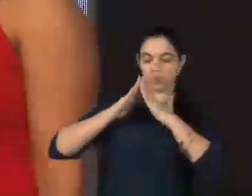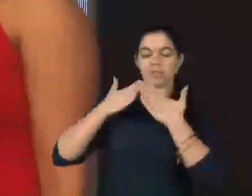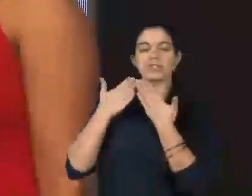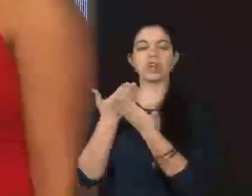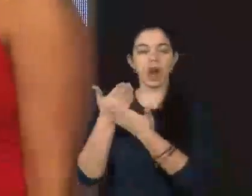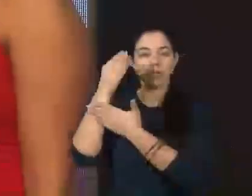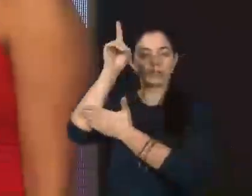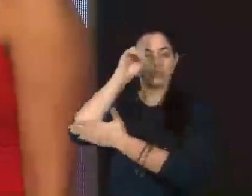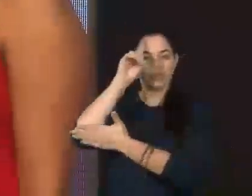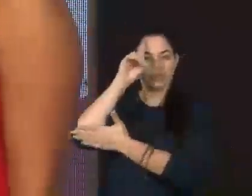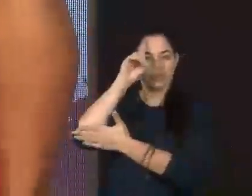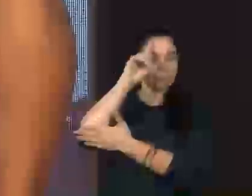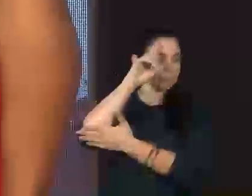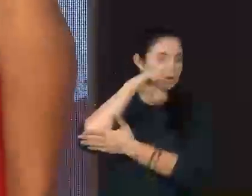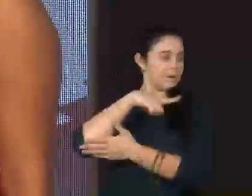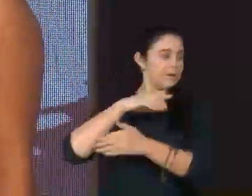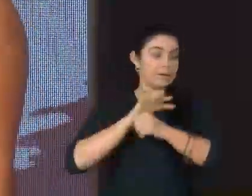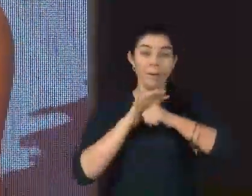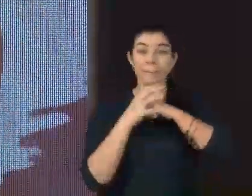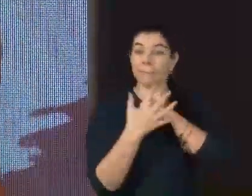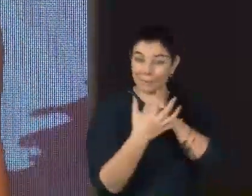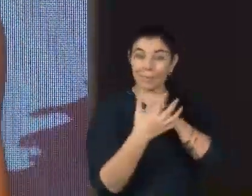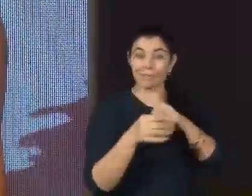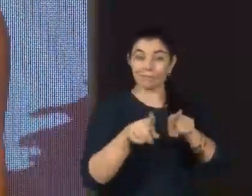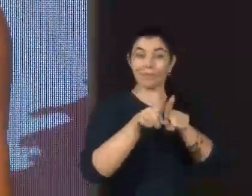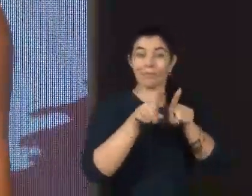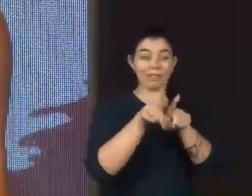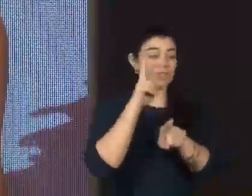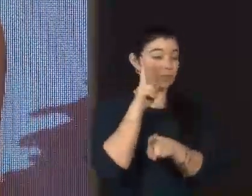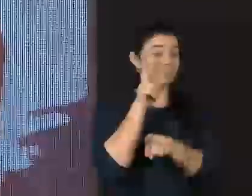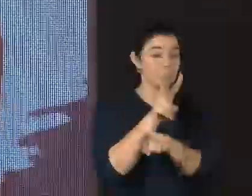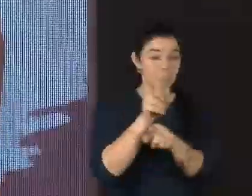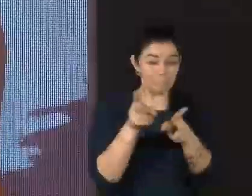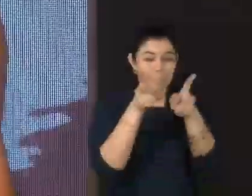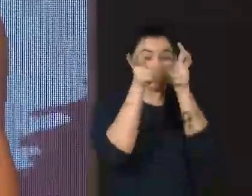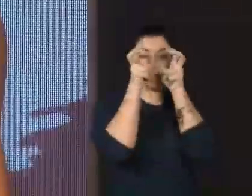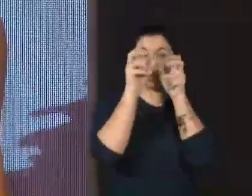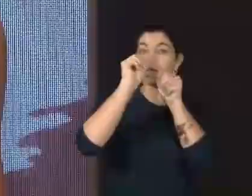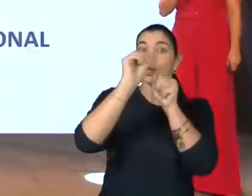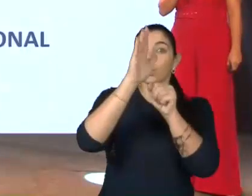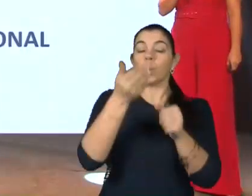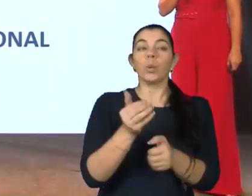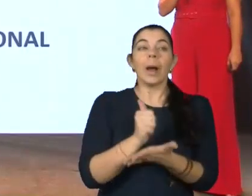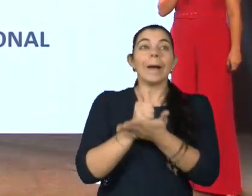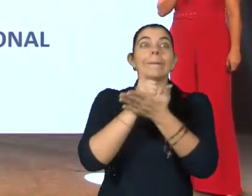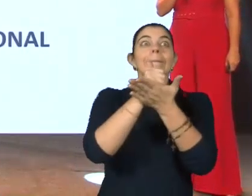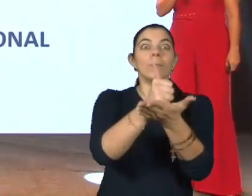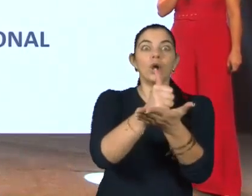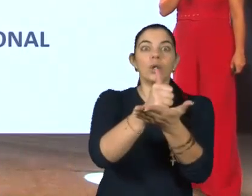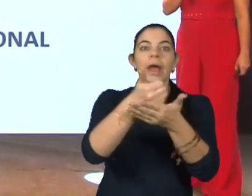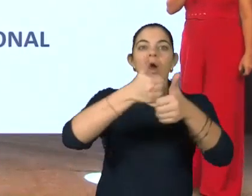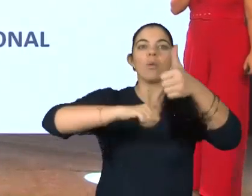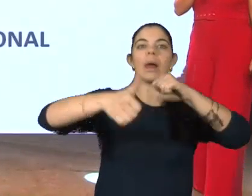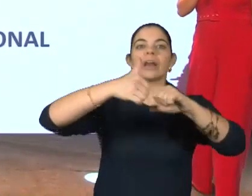diária, e na pandemia, nós vivemos esse cenário. Eu falo que o apoio pedagógico, ele é o laboratório da vida real.